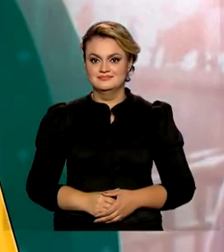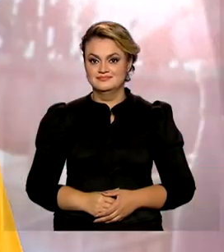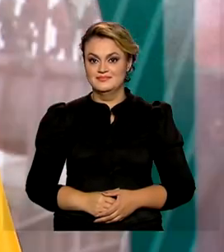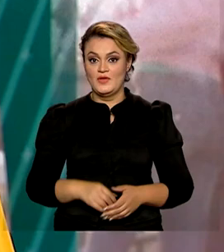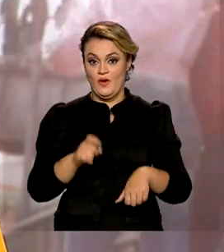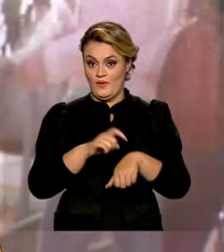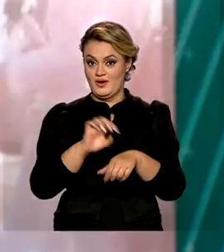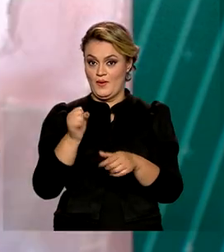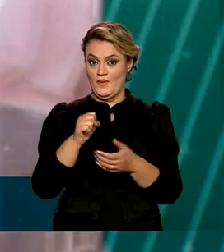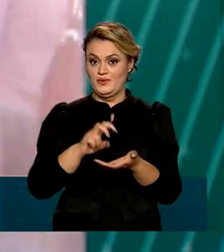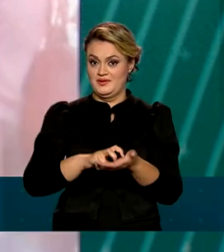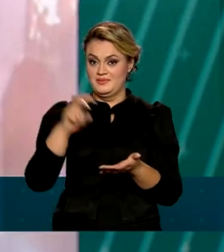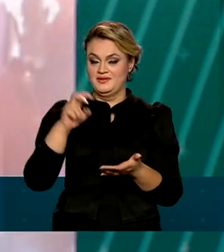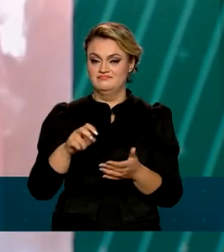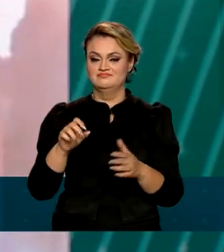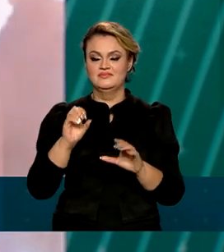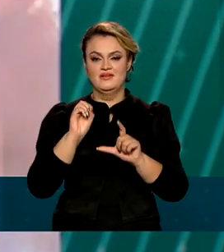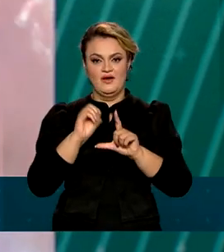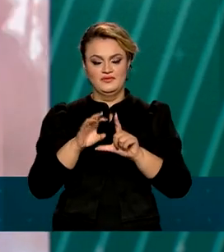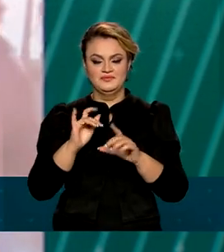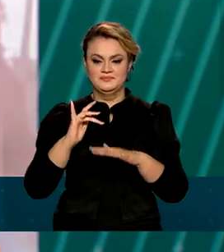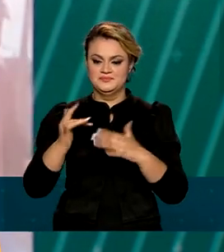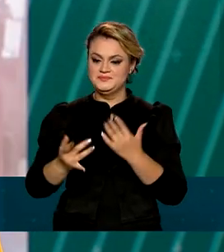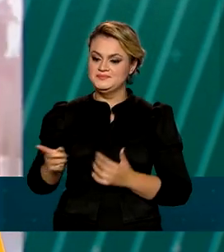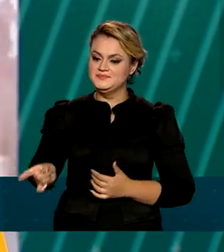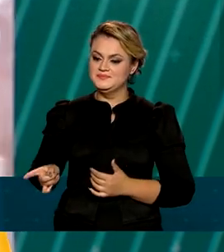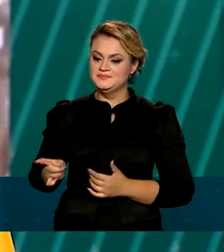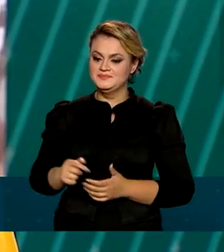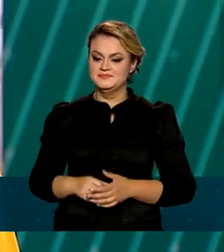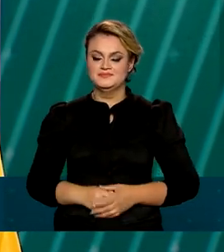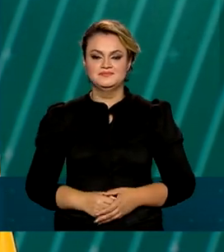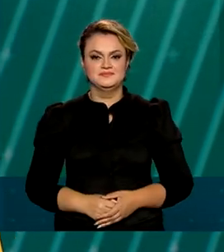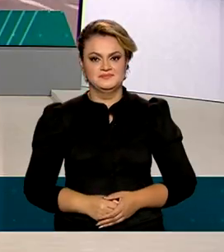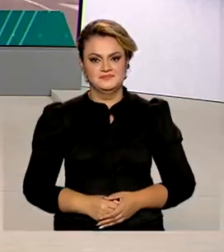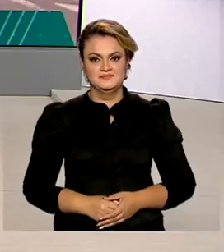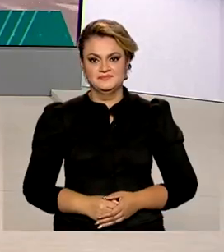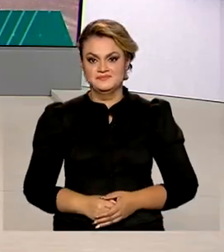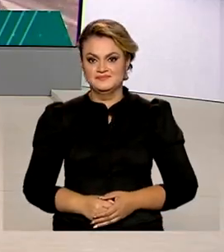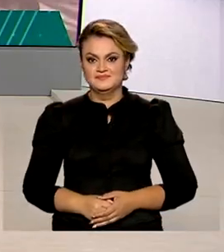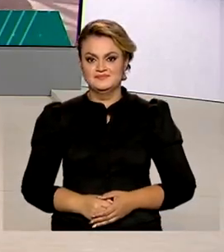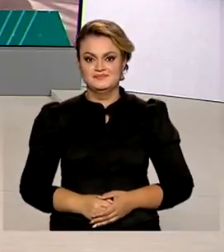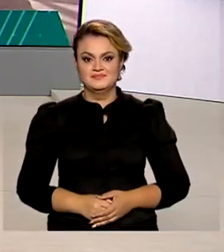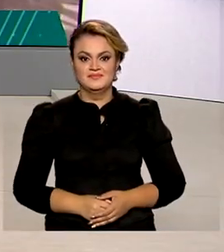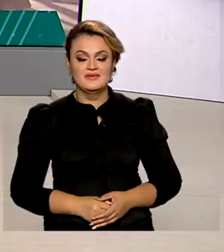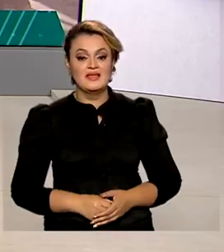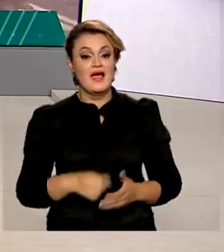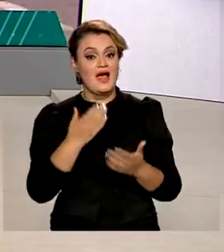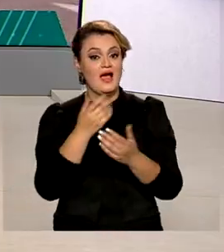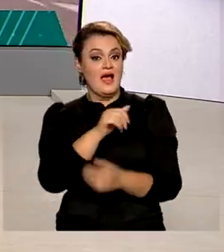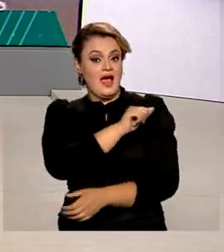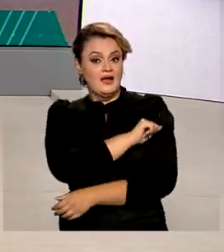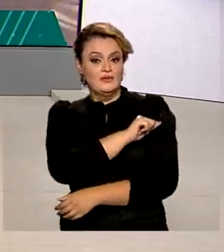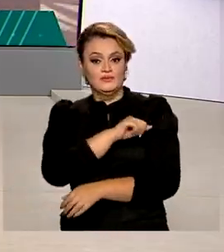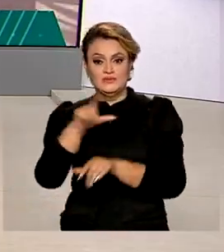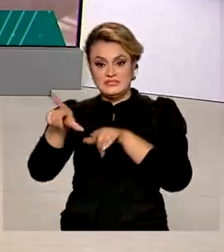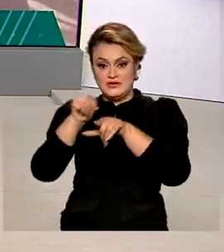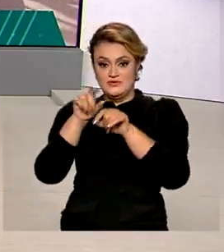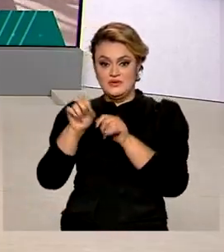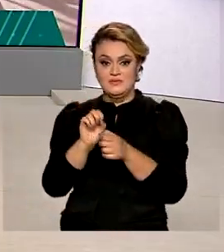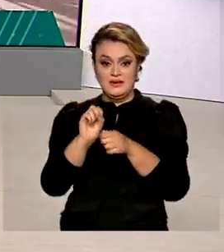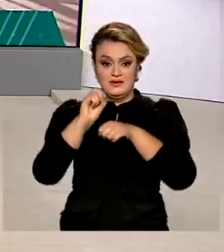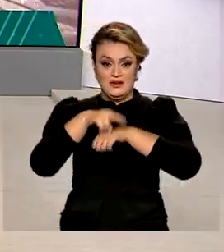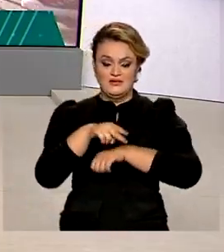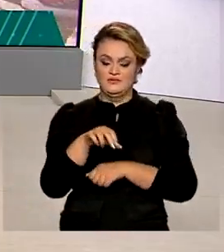São 8 horas da manhã e estamos ao vivo também pelas redes sociais. Os estudantes selecionados na